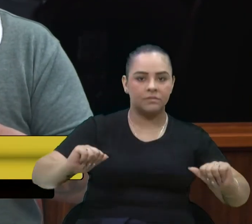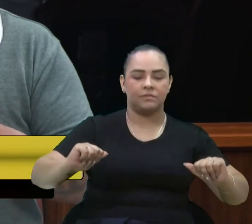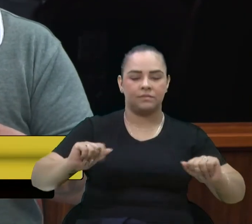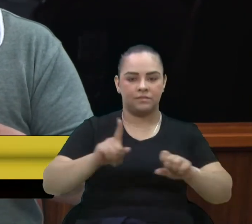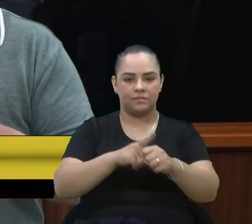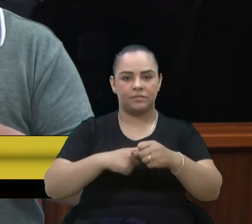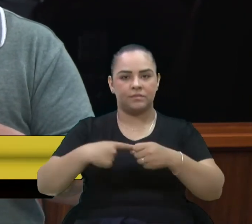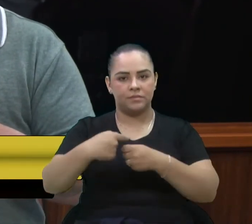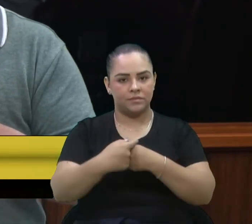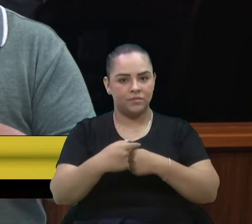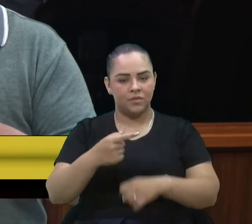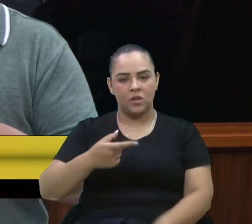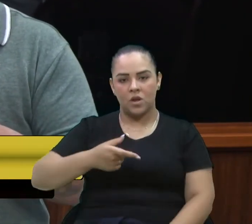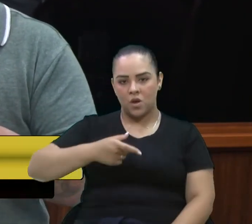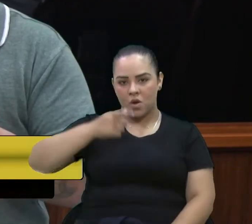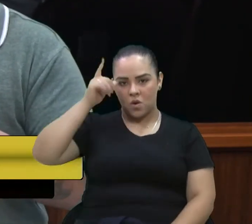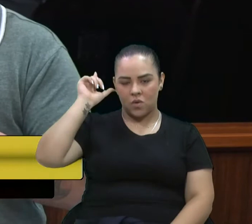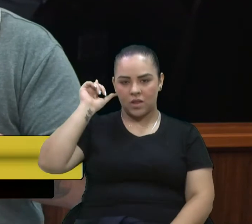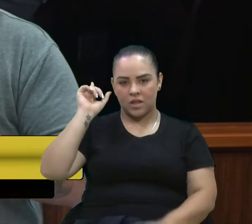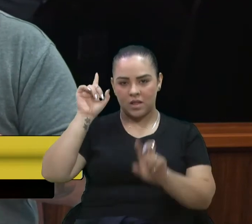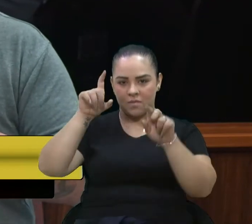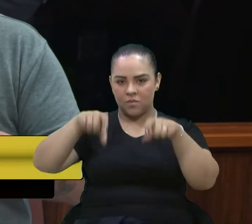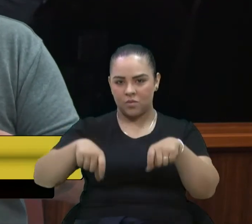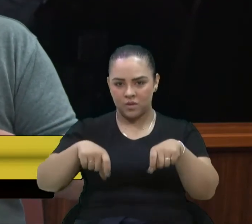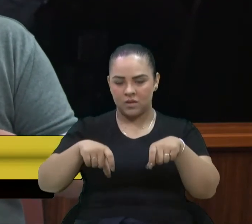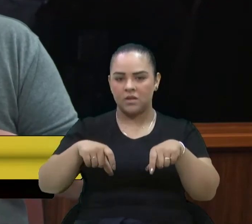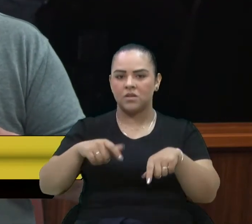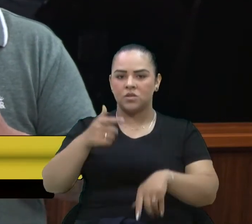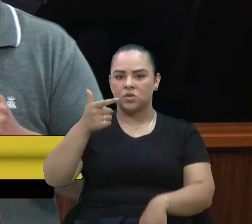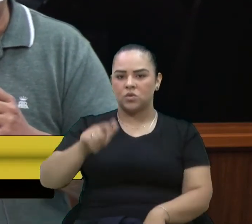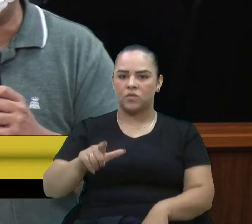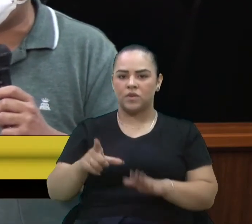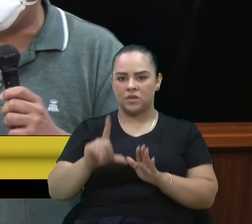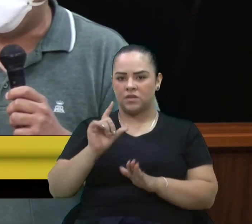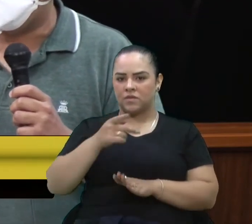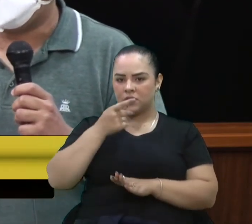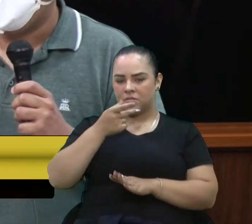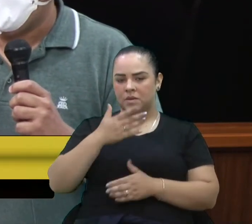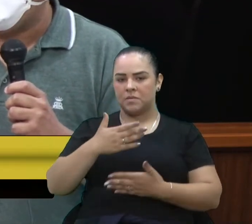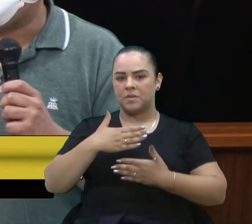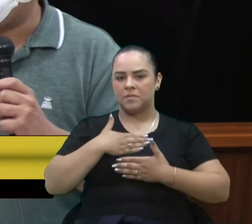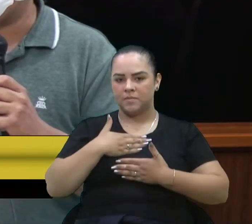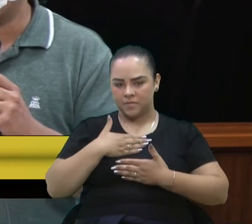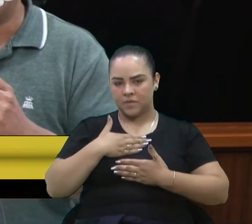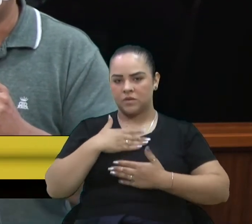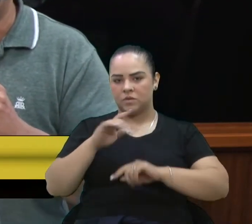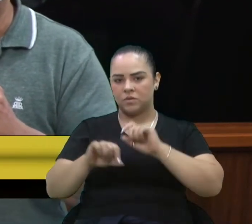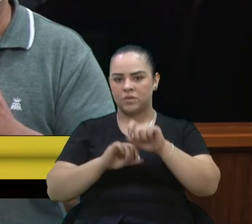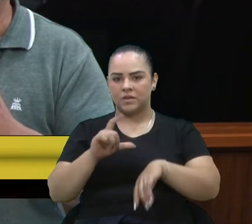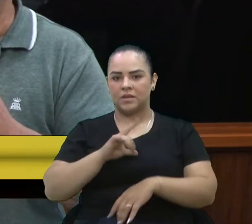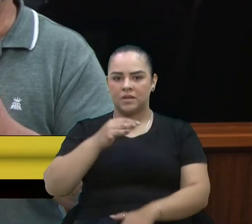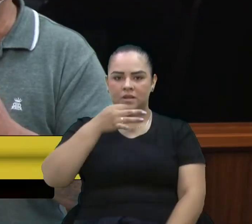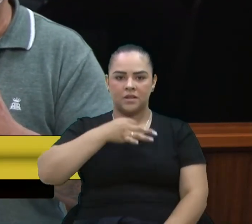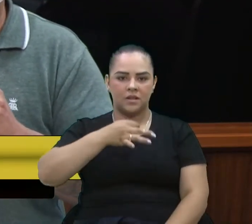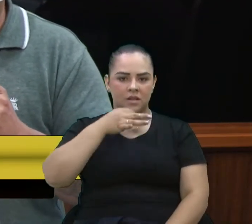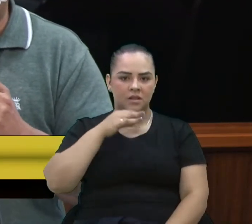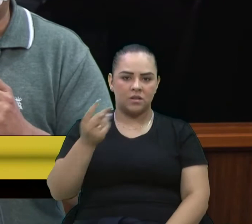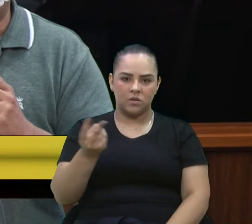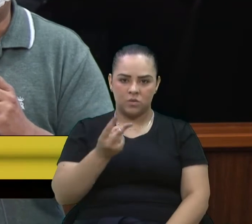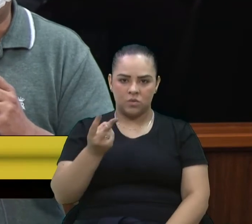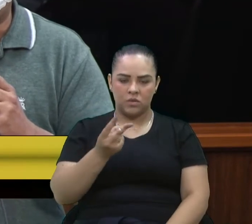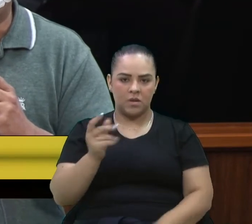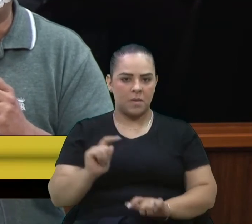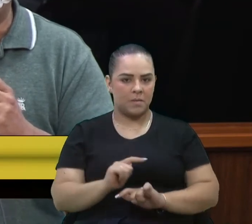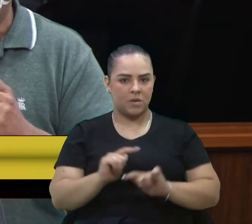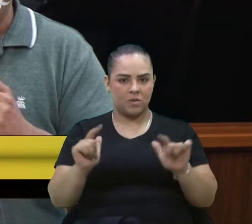Ontem na posse e reiterado às vezes hoje alguém que me antecedeu já citou o fato de Caxias ser a segunda maior cidade